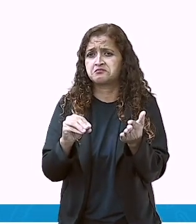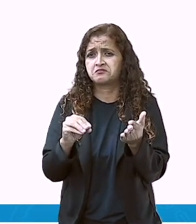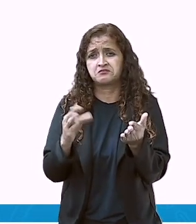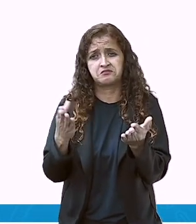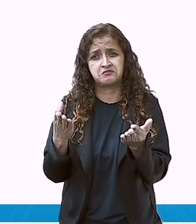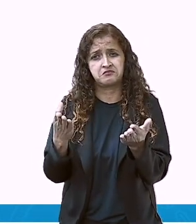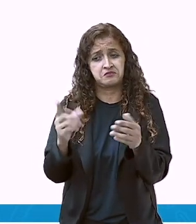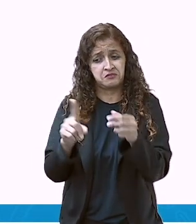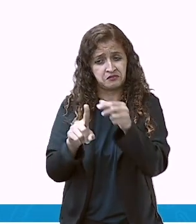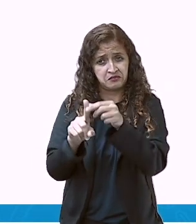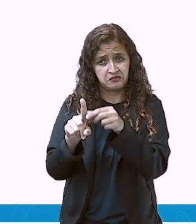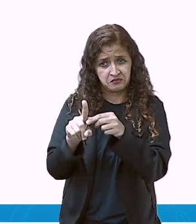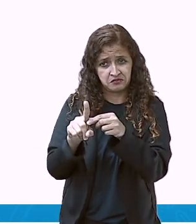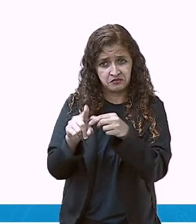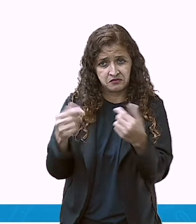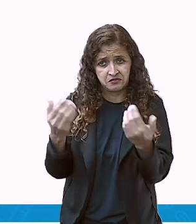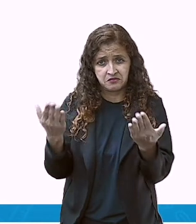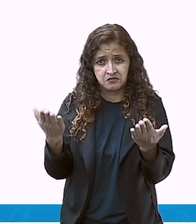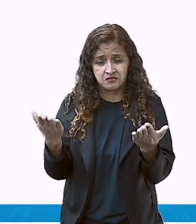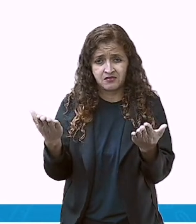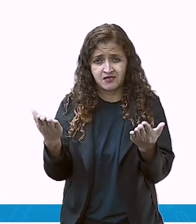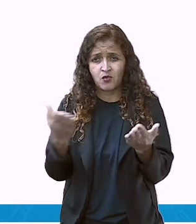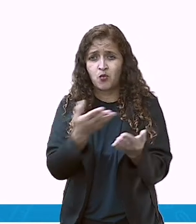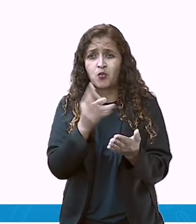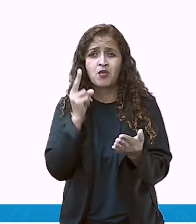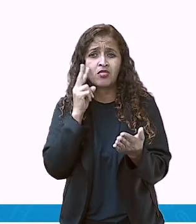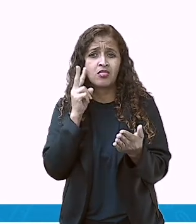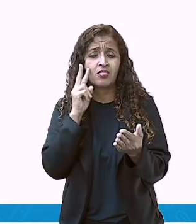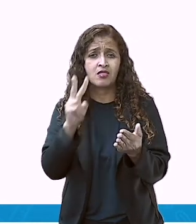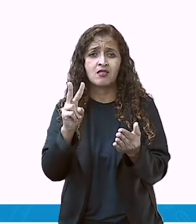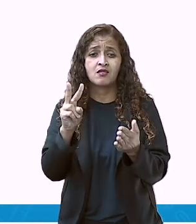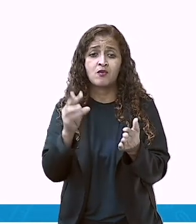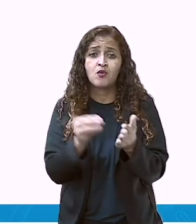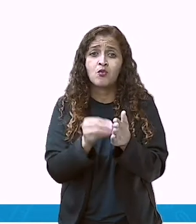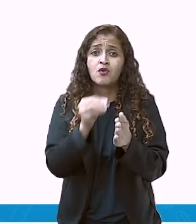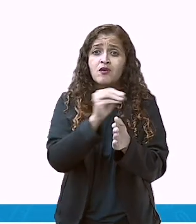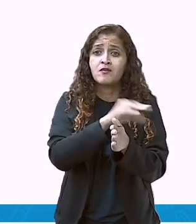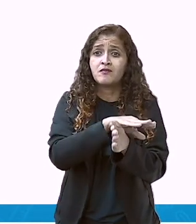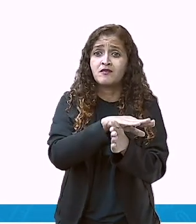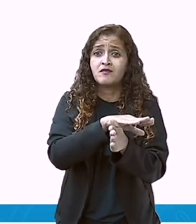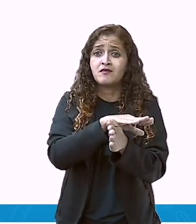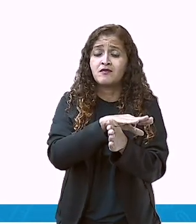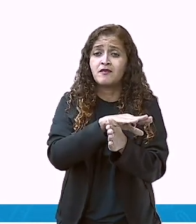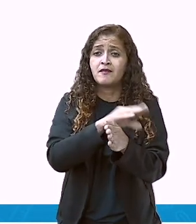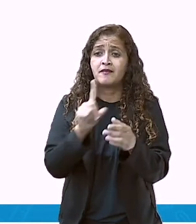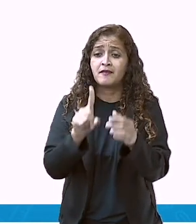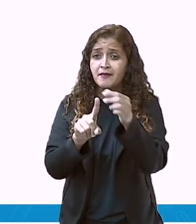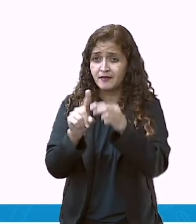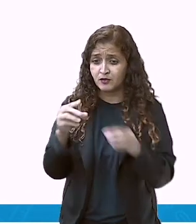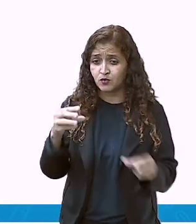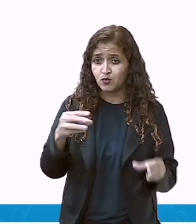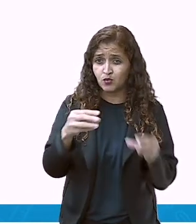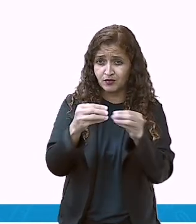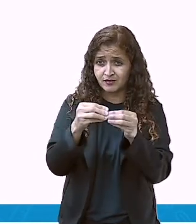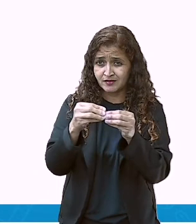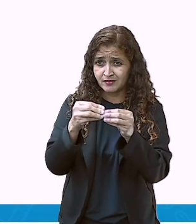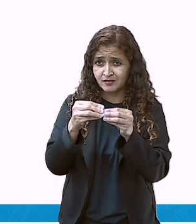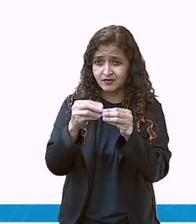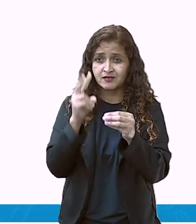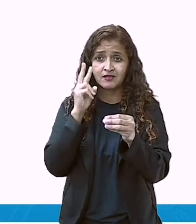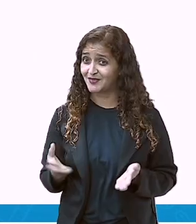calendário, não? Vocês lembram quantos meses que tinha o calendário? Vocês lembram? Vamos ver. Eram